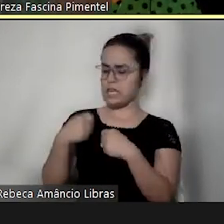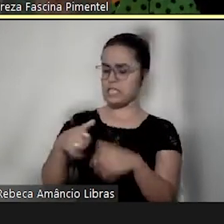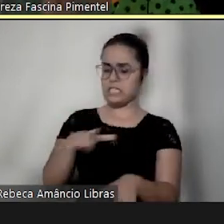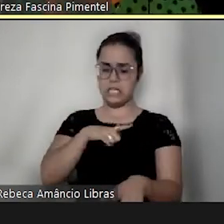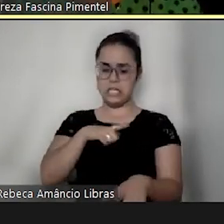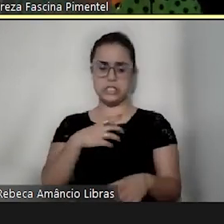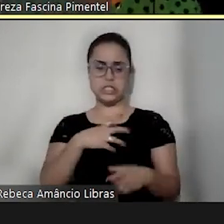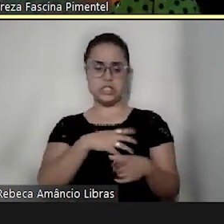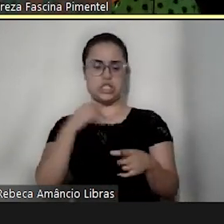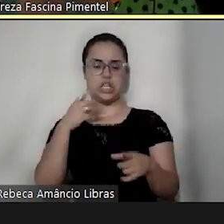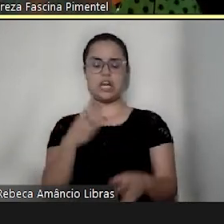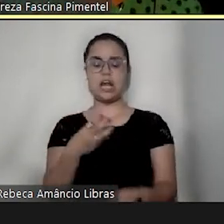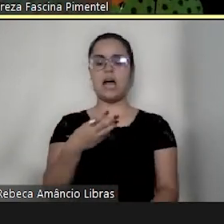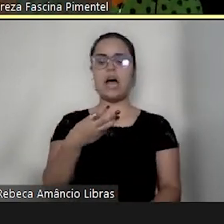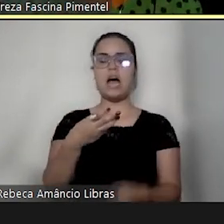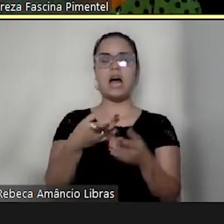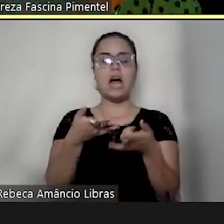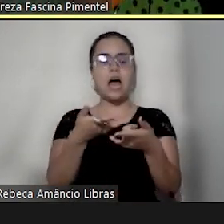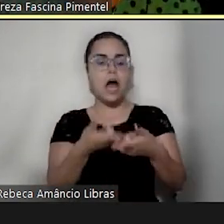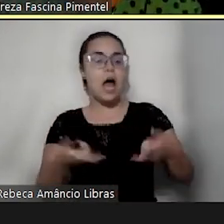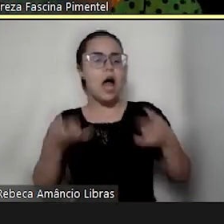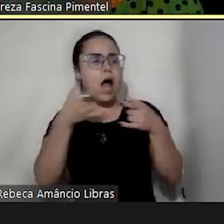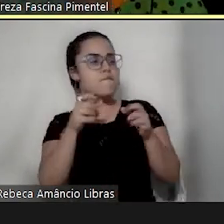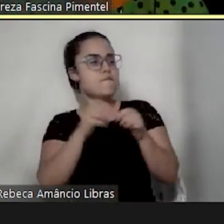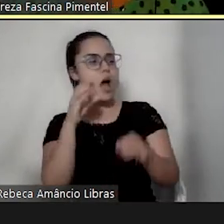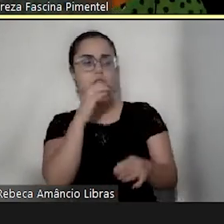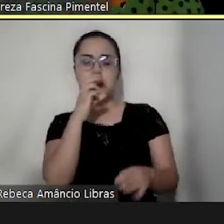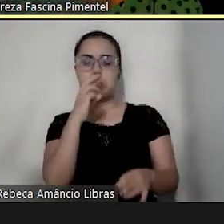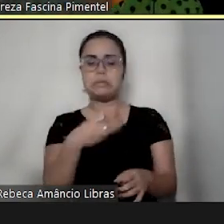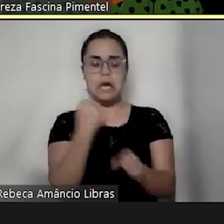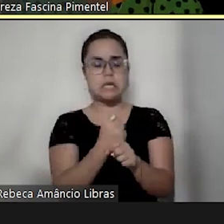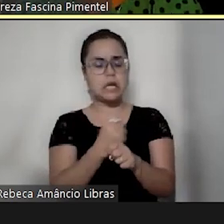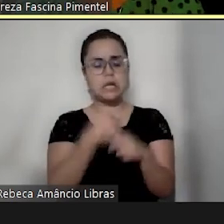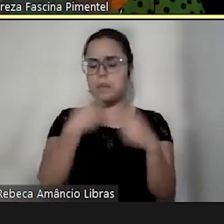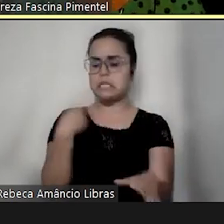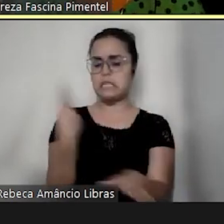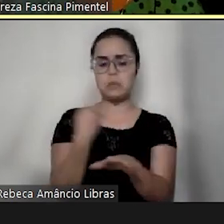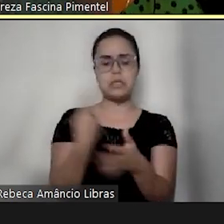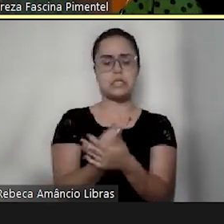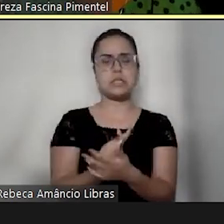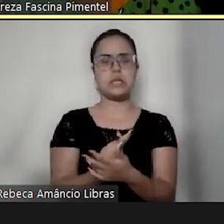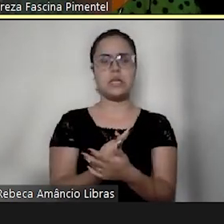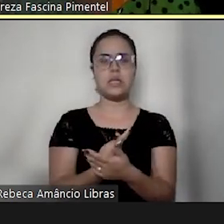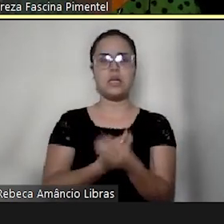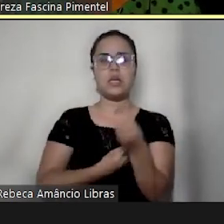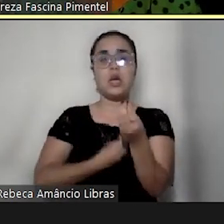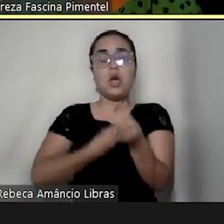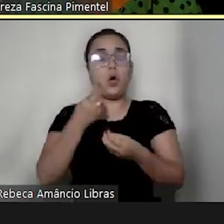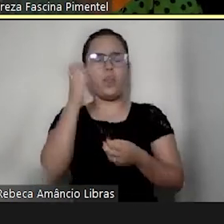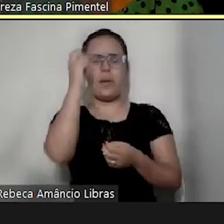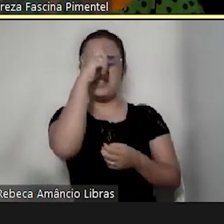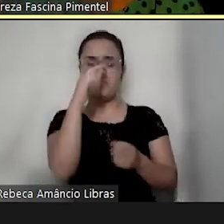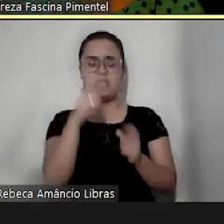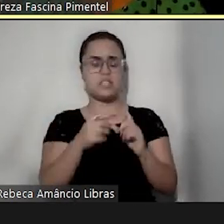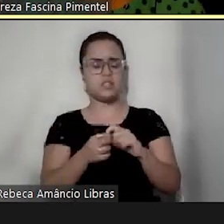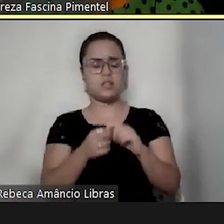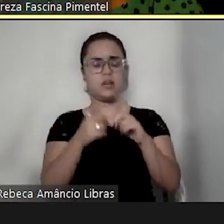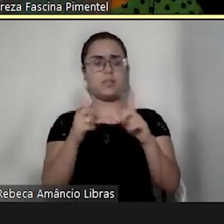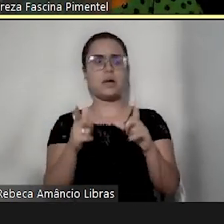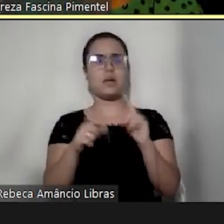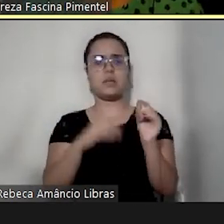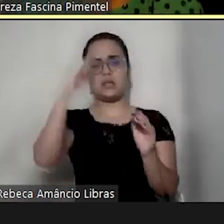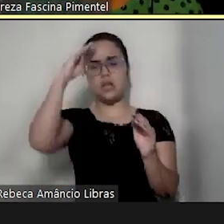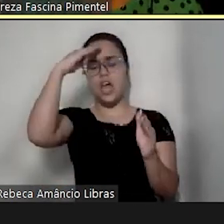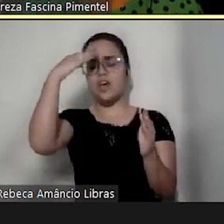três anos, você tem que fazer isso, aquilo, isso, isso, isso, isso, isso. Como é difícil a gente se desprender e confiar